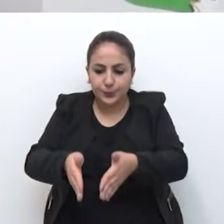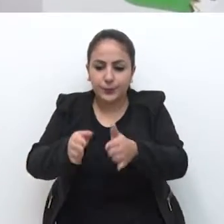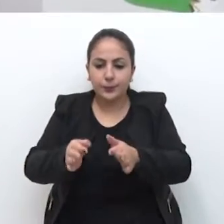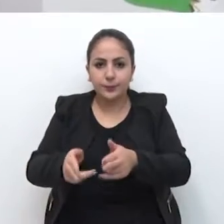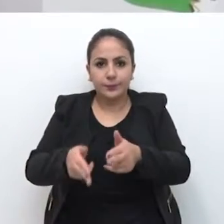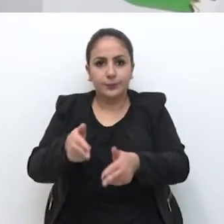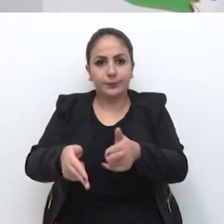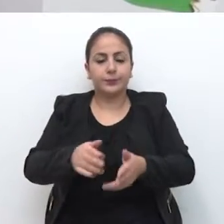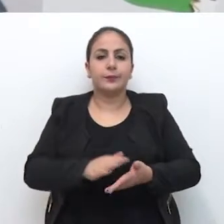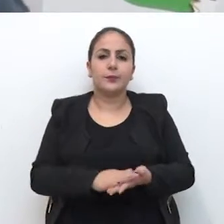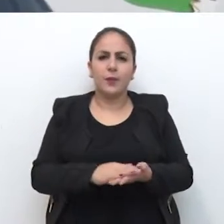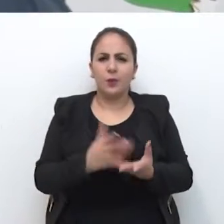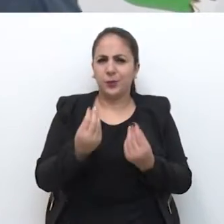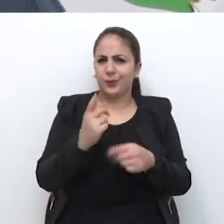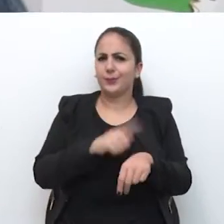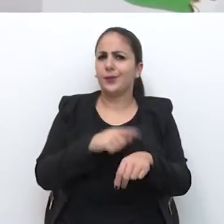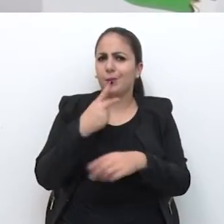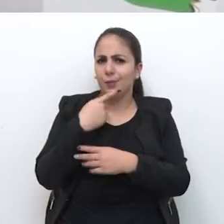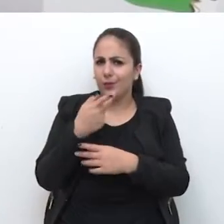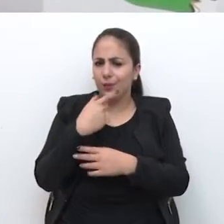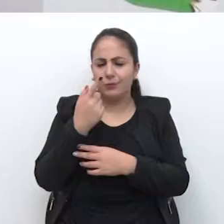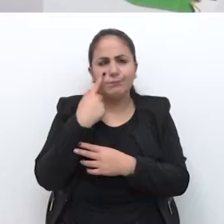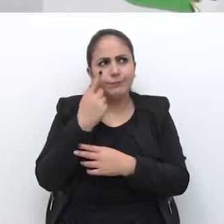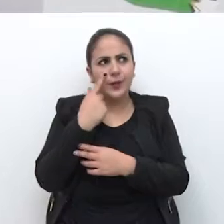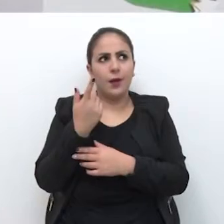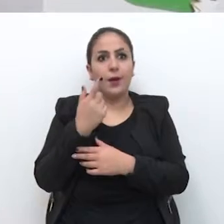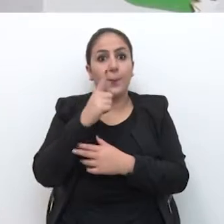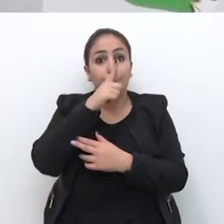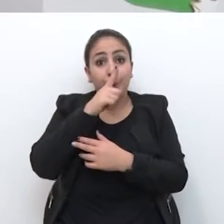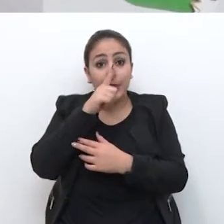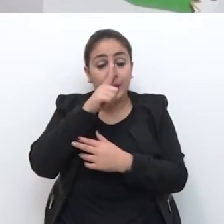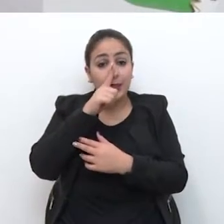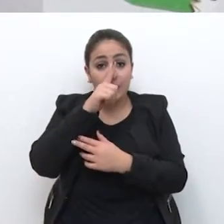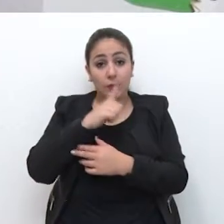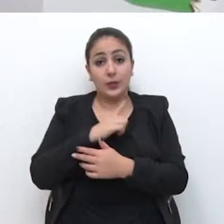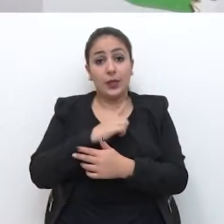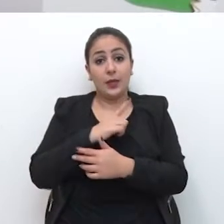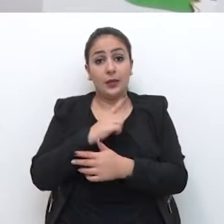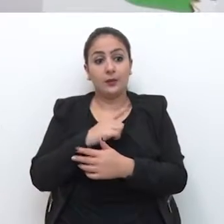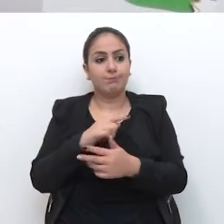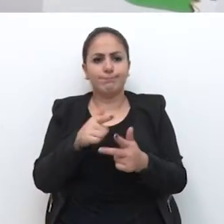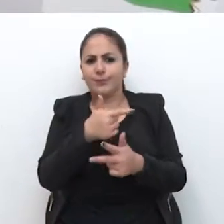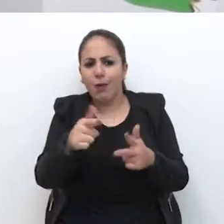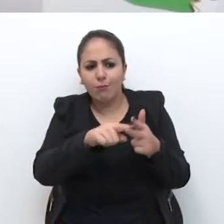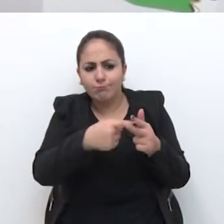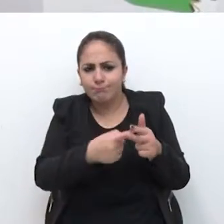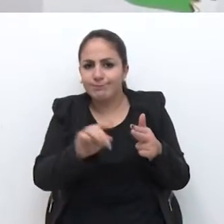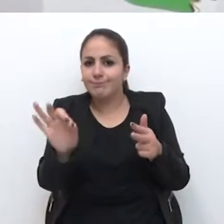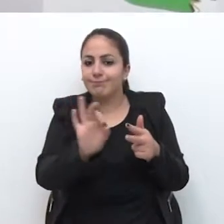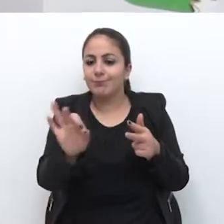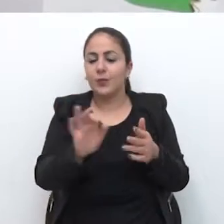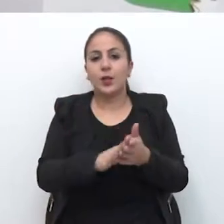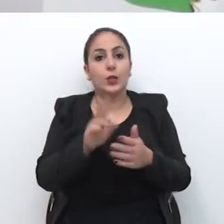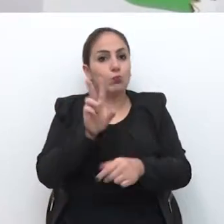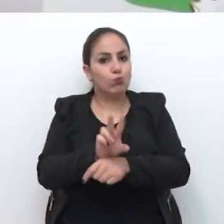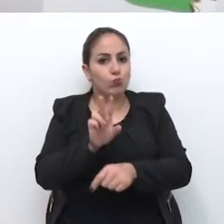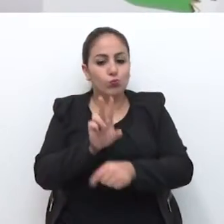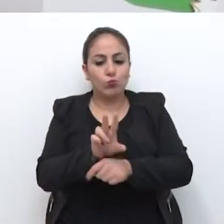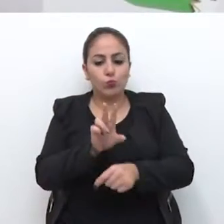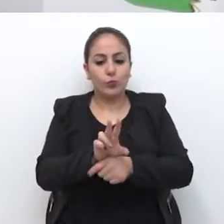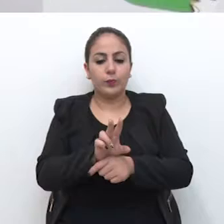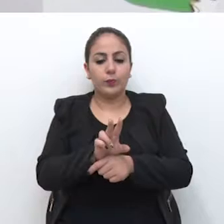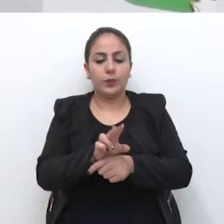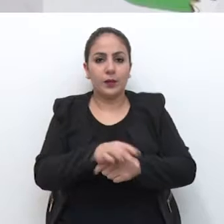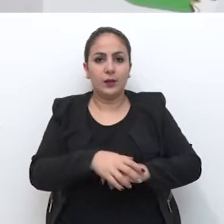risco de vida, o grande problema que nós temos na nossa aviação férrea, que eles não dão manutenção, eles não cuidam,